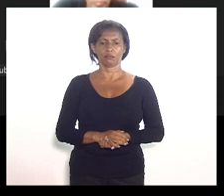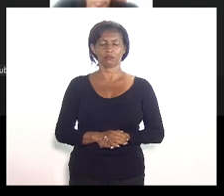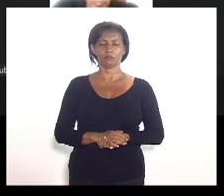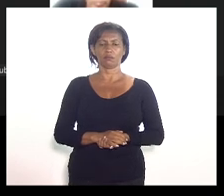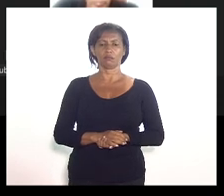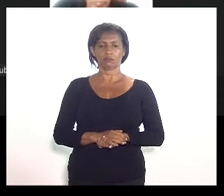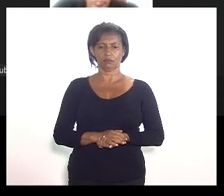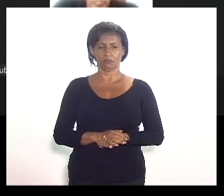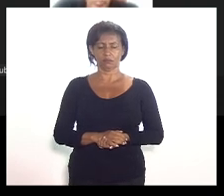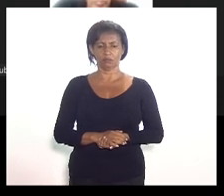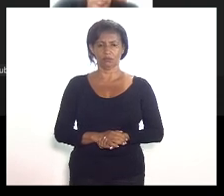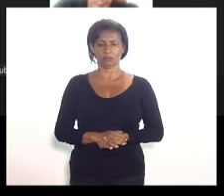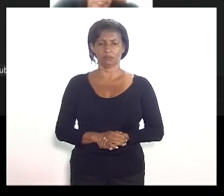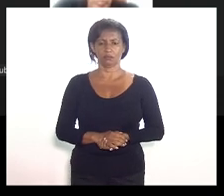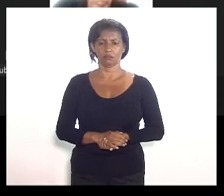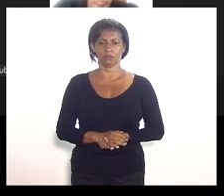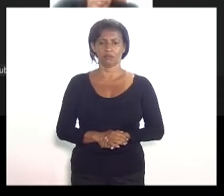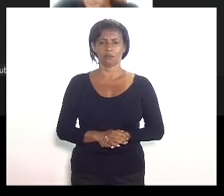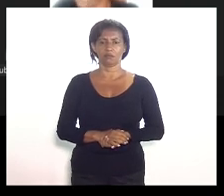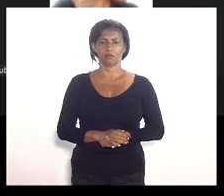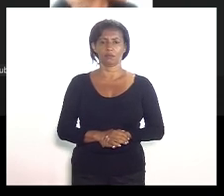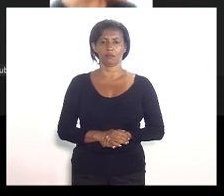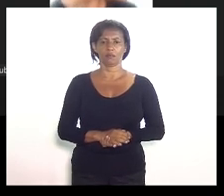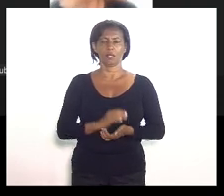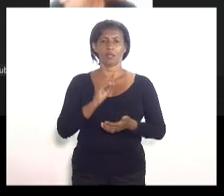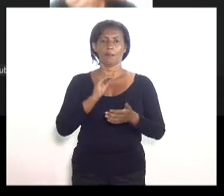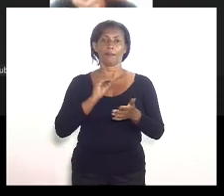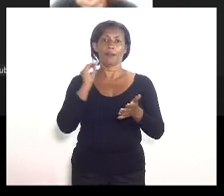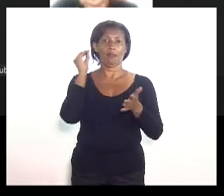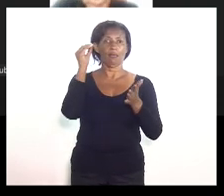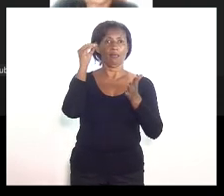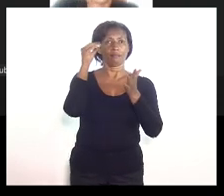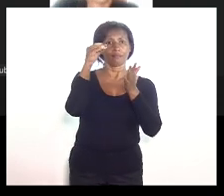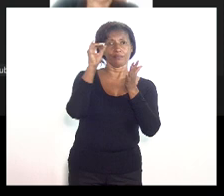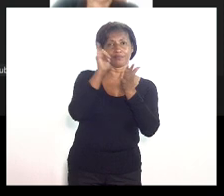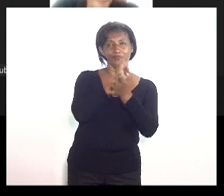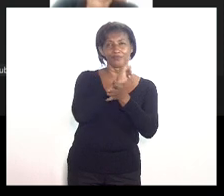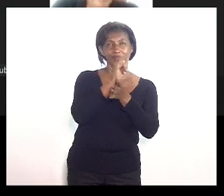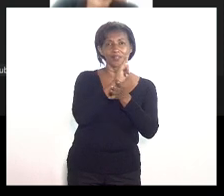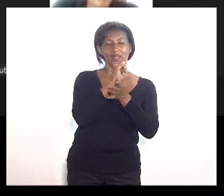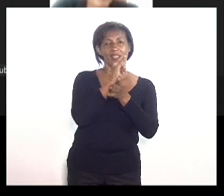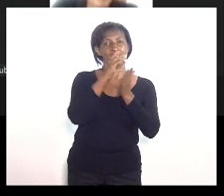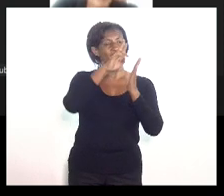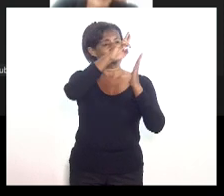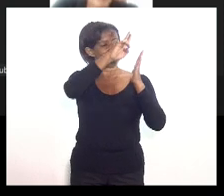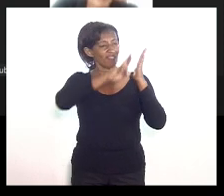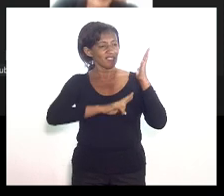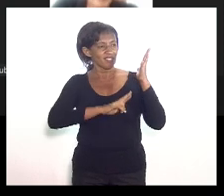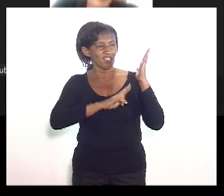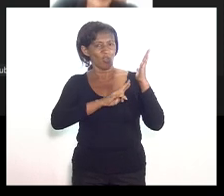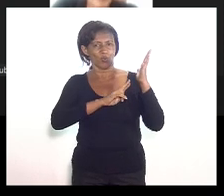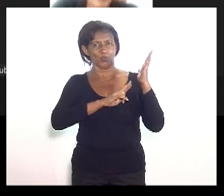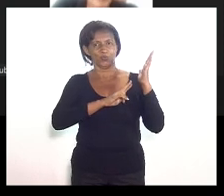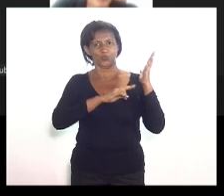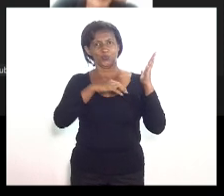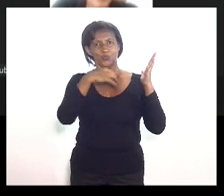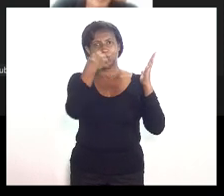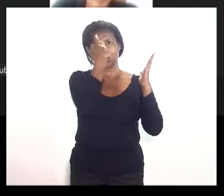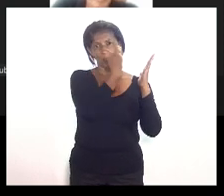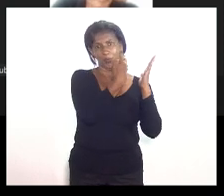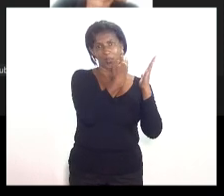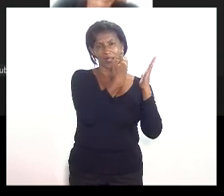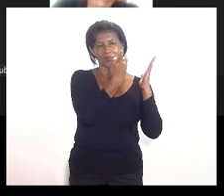Isso. Entendi. Para adequar a redação da CCJ, a 4 sendo acolhida com subemenda. E a 5